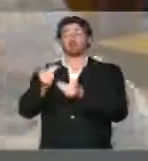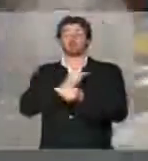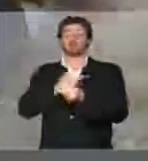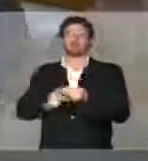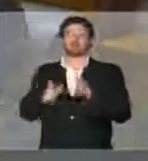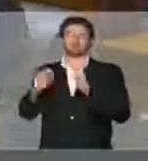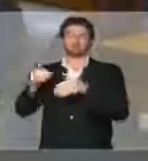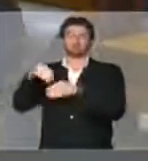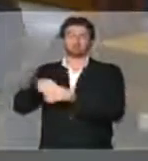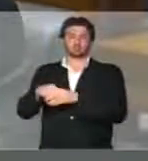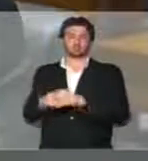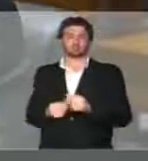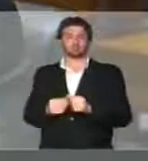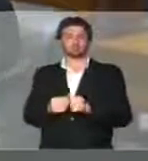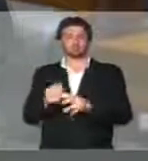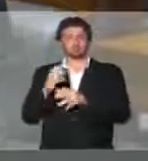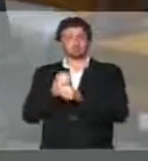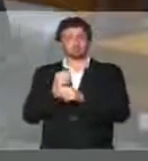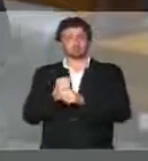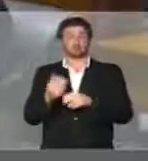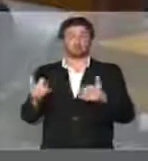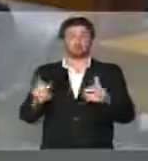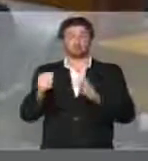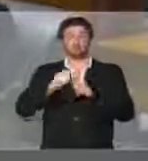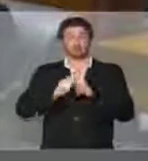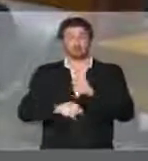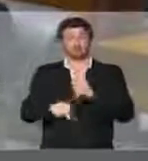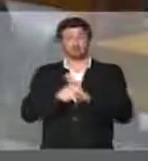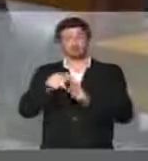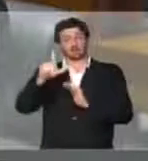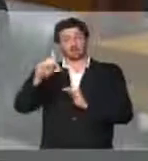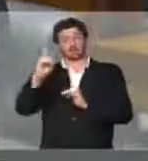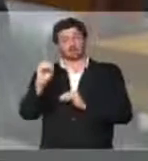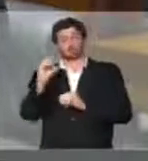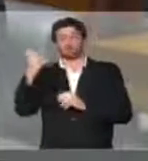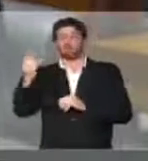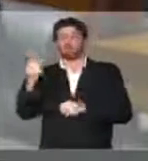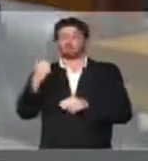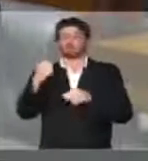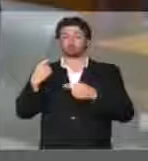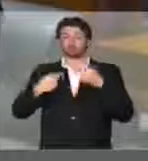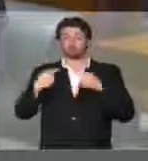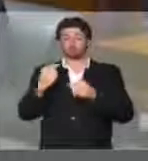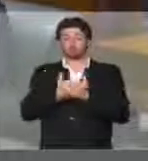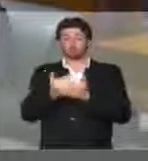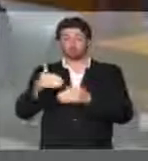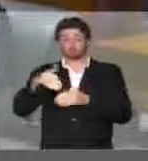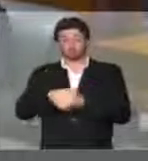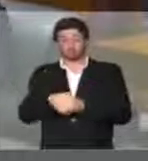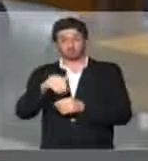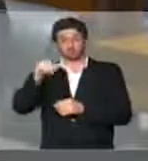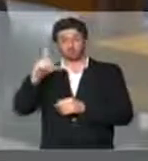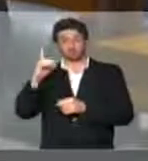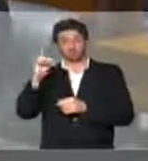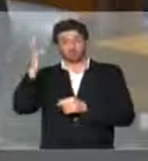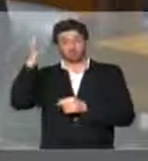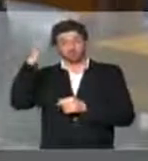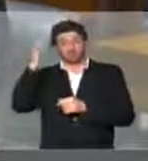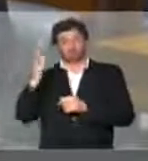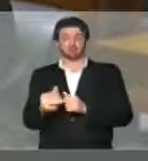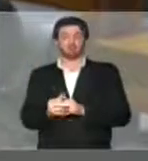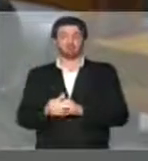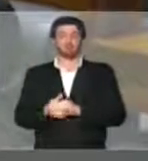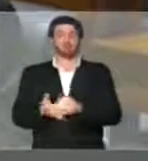presidente da comissão de orçamento e ao relator da LDO. Nós vamos estar discutindo para iniciar a votação da LDO amanhã